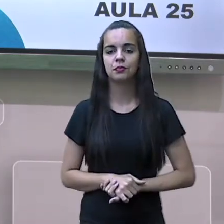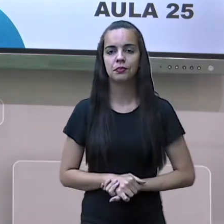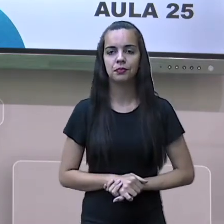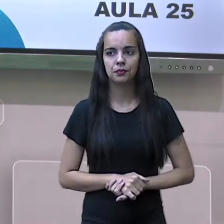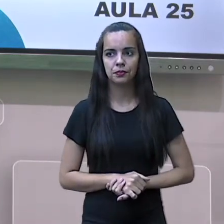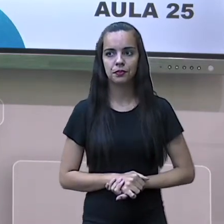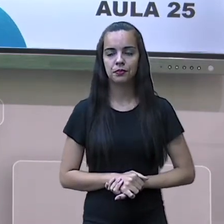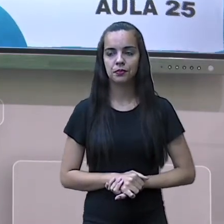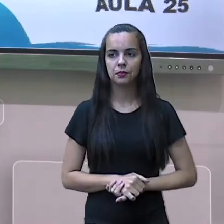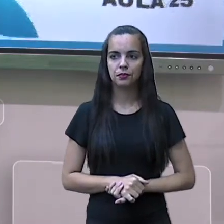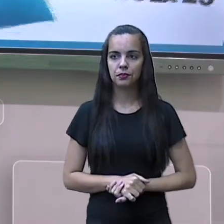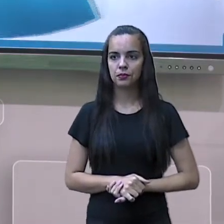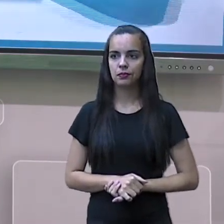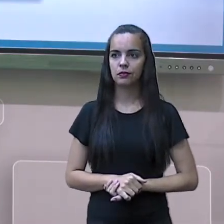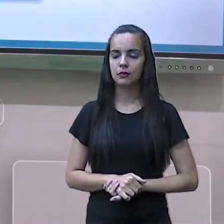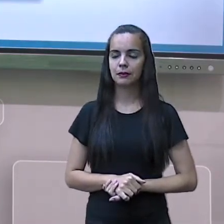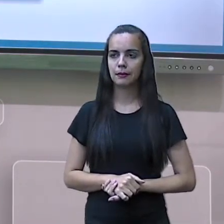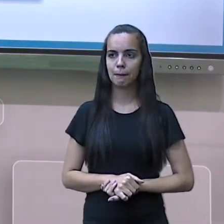desenvolvimento.